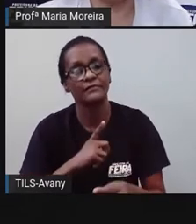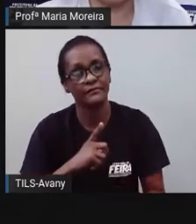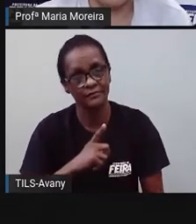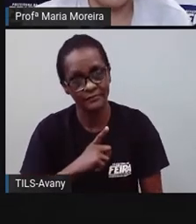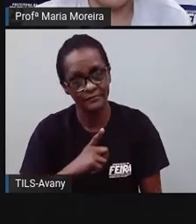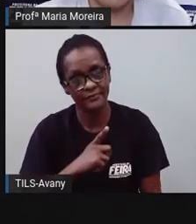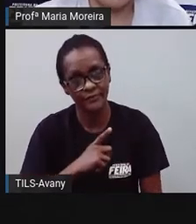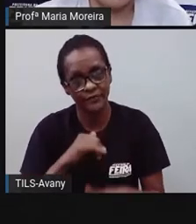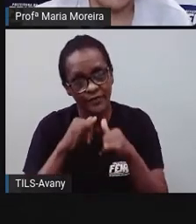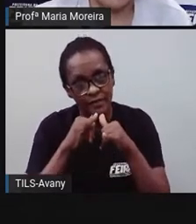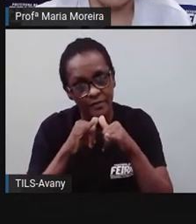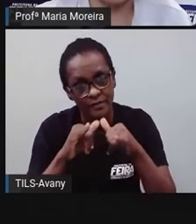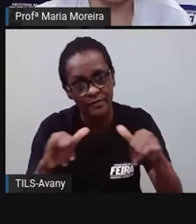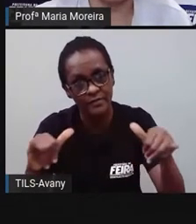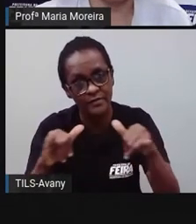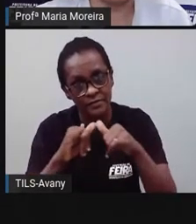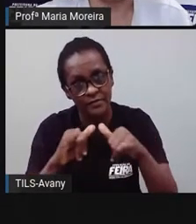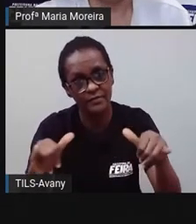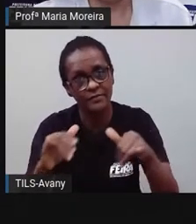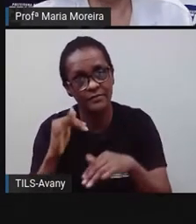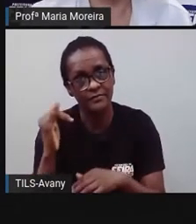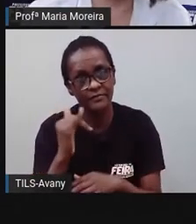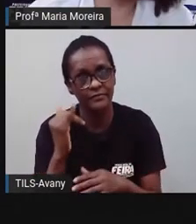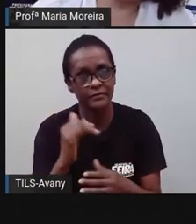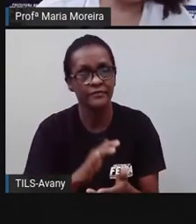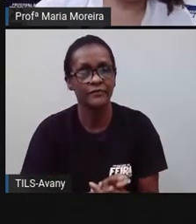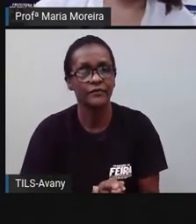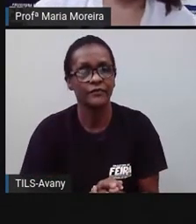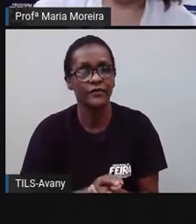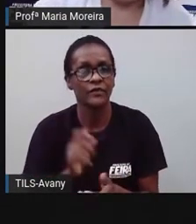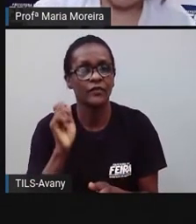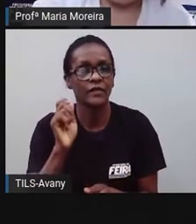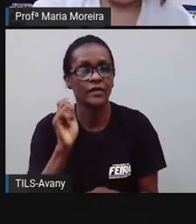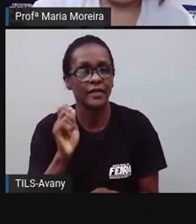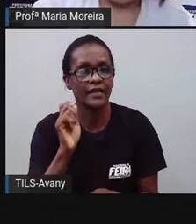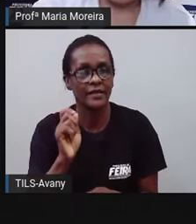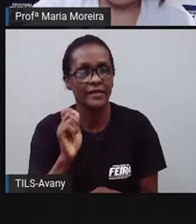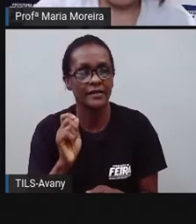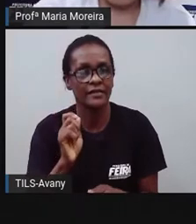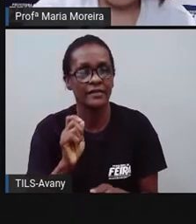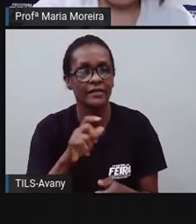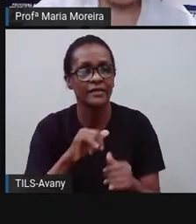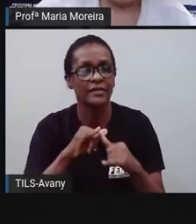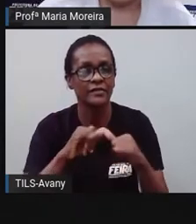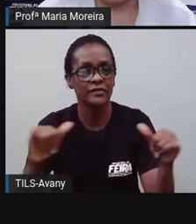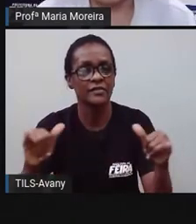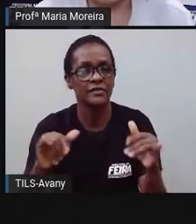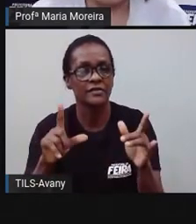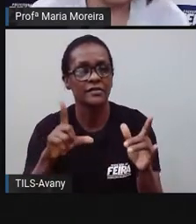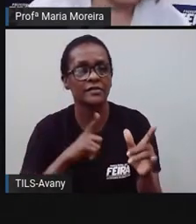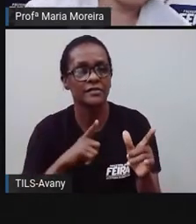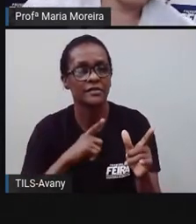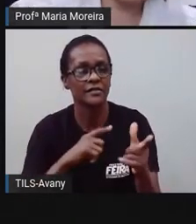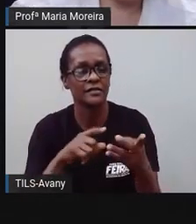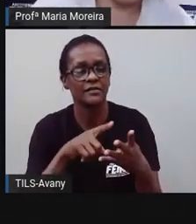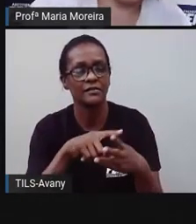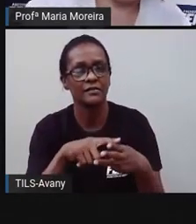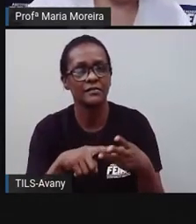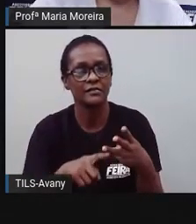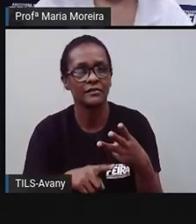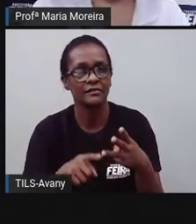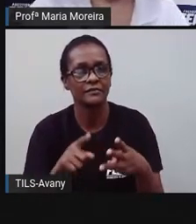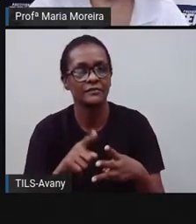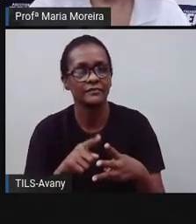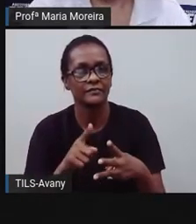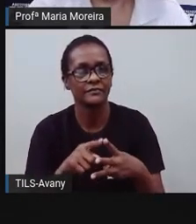notícias. Vamos lá. E o que é que uma notícia tem, né? Bom, a tá falando aí, a Pró tá falando de tem